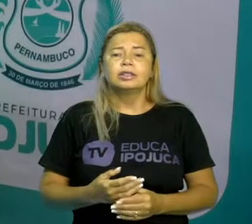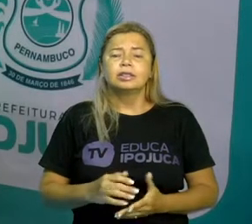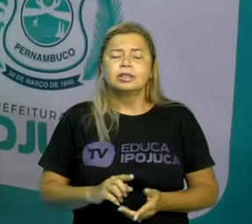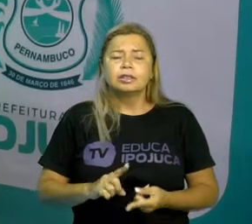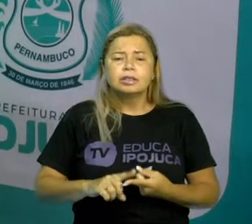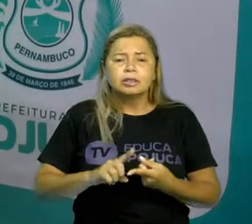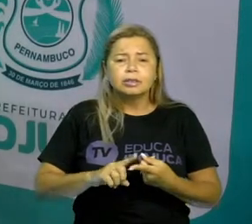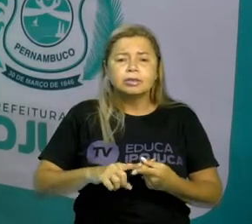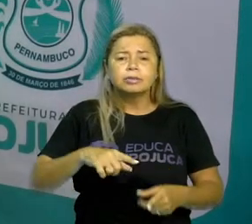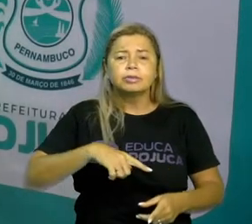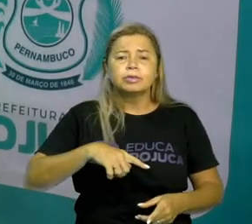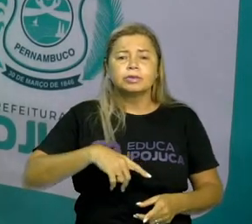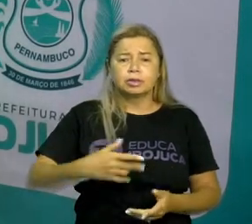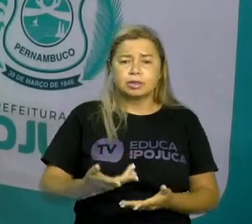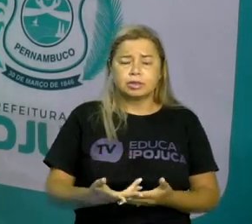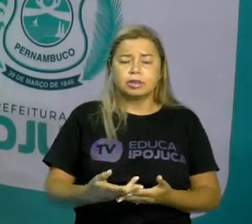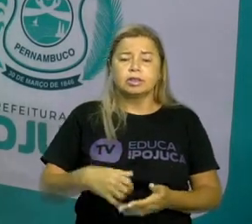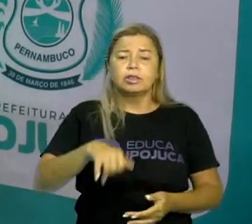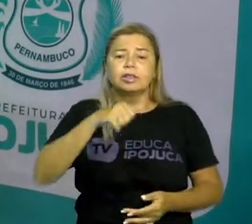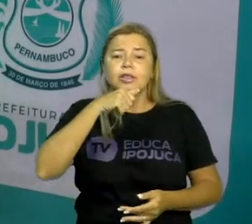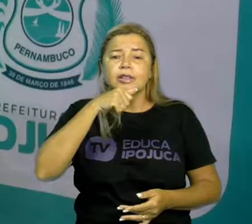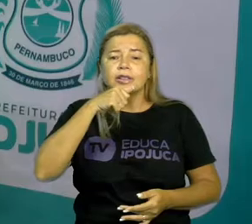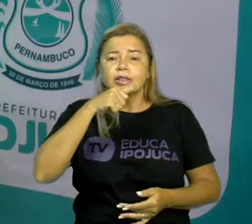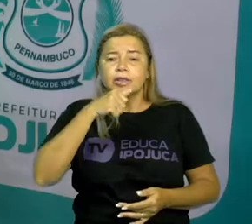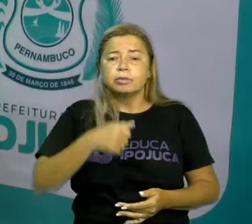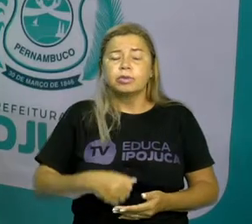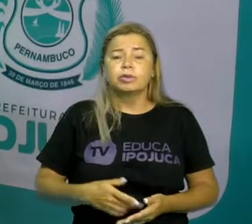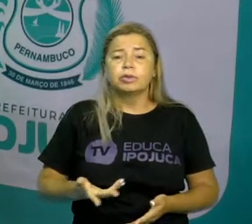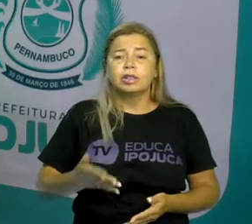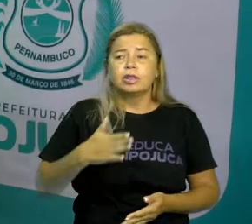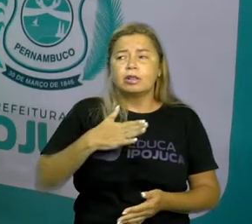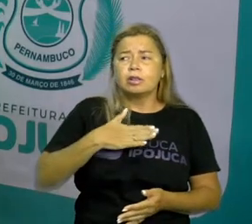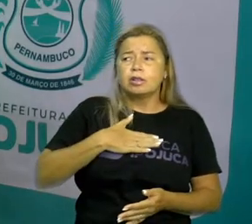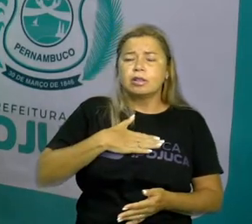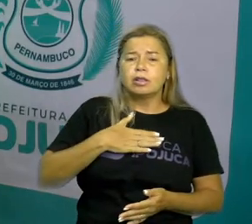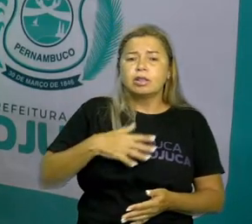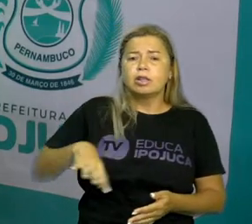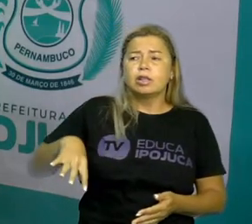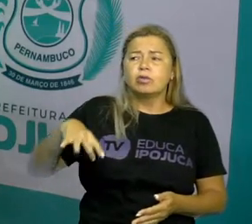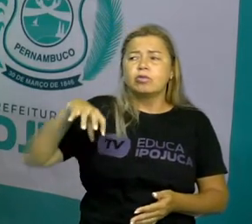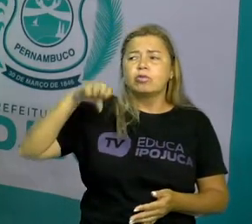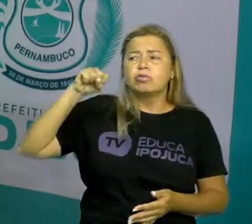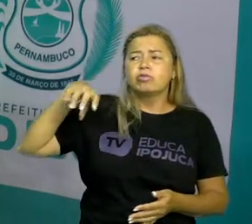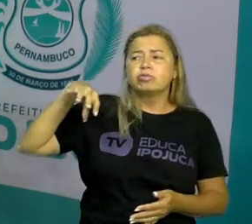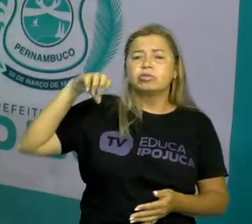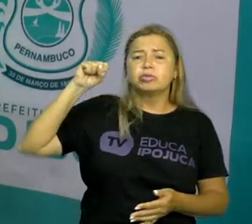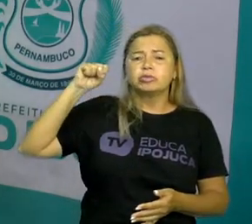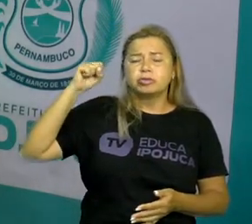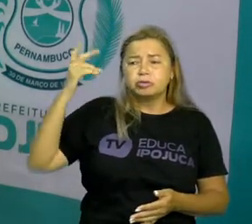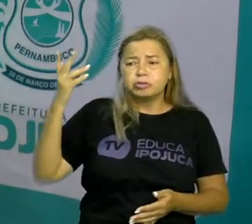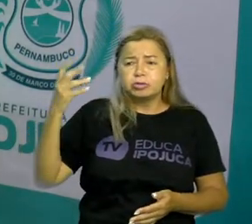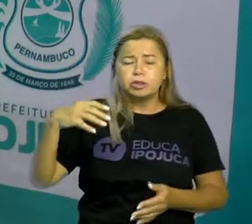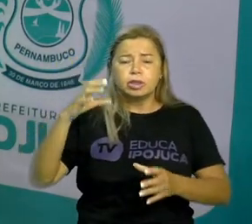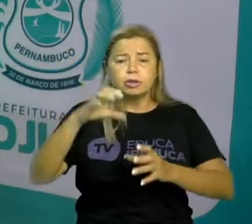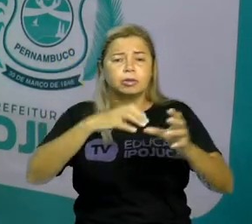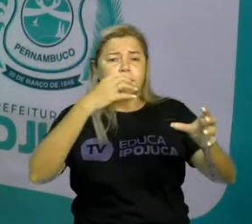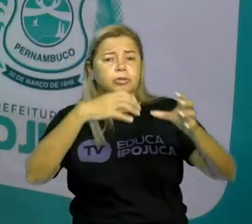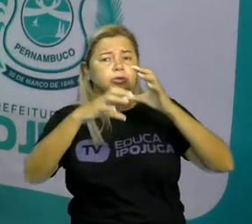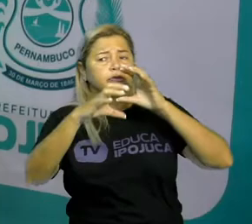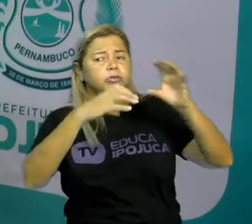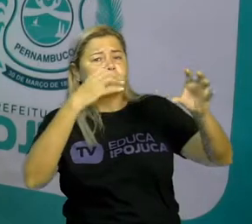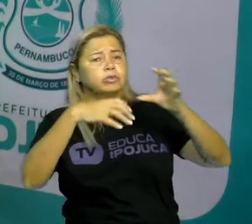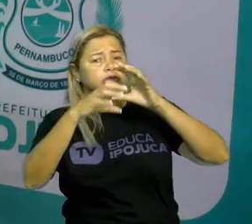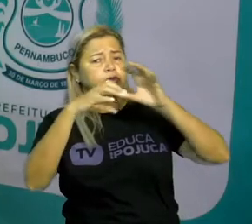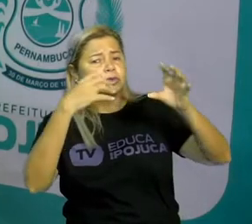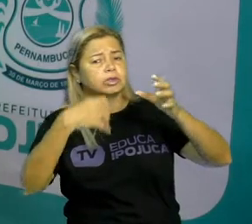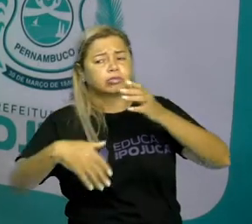indicativo Eu ouvia música Eu ouvia A gente está falando do pretérito mais que